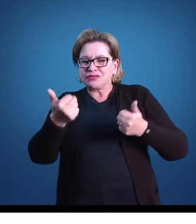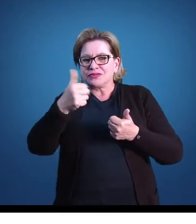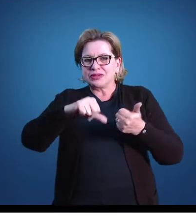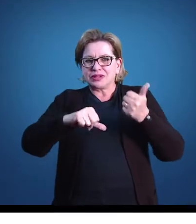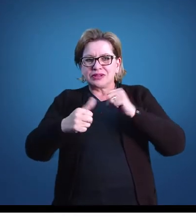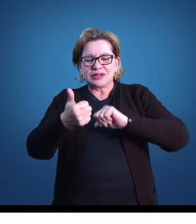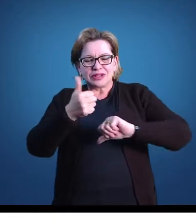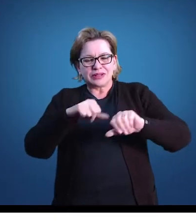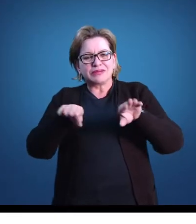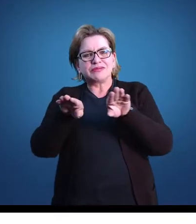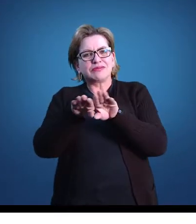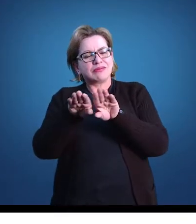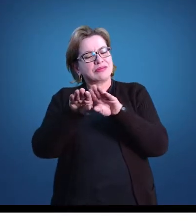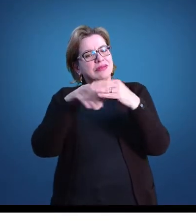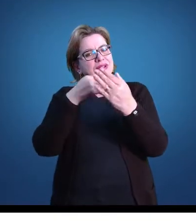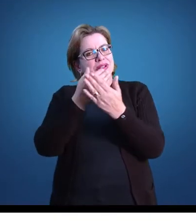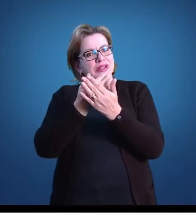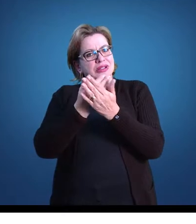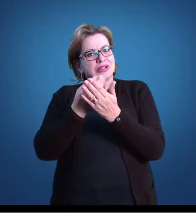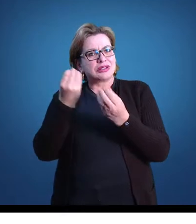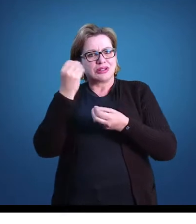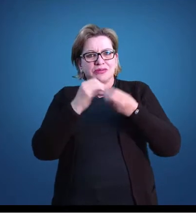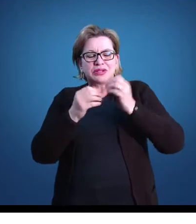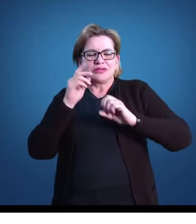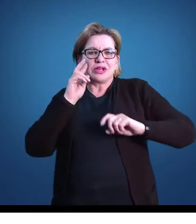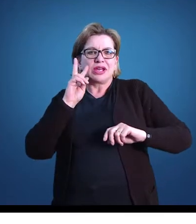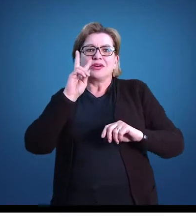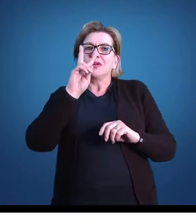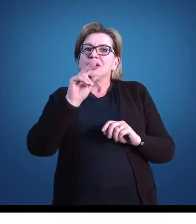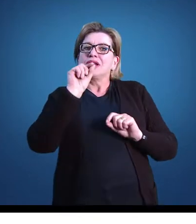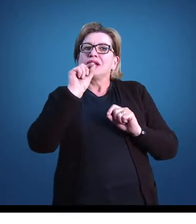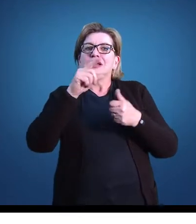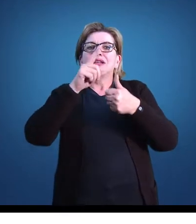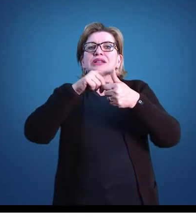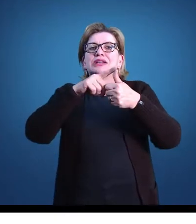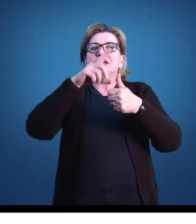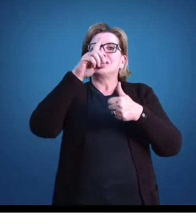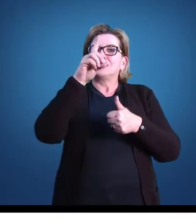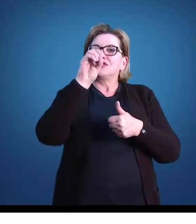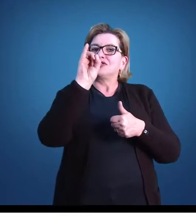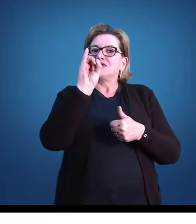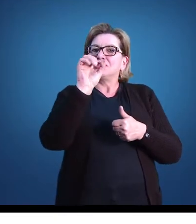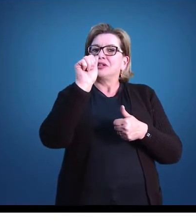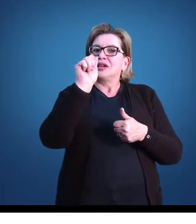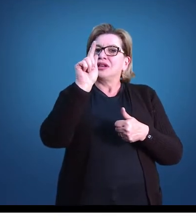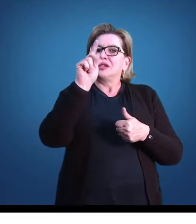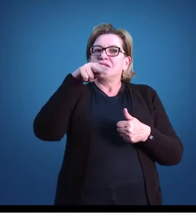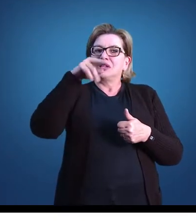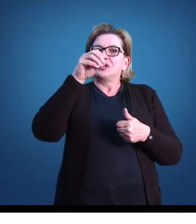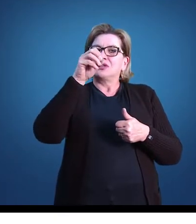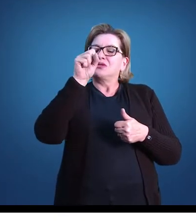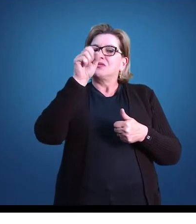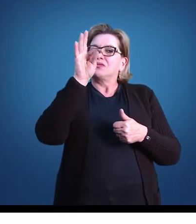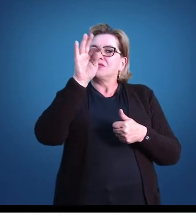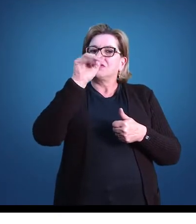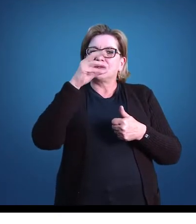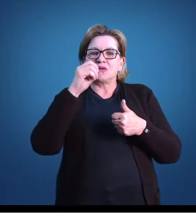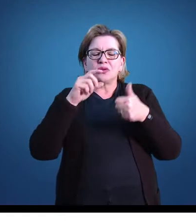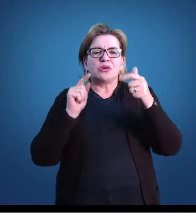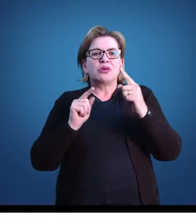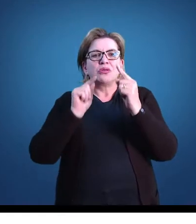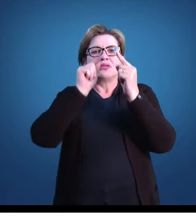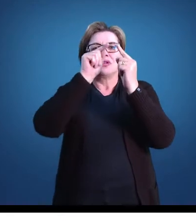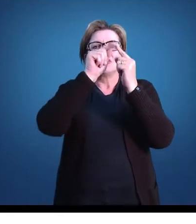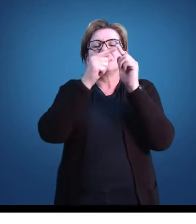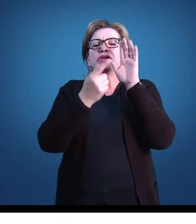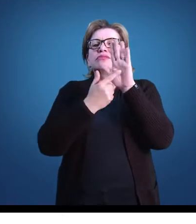que a avaliação pode ser considerada como uma avaliação diagnóstica, quando ela tem por objetivo mostrar ao professor o seu